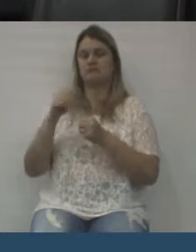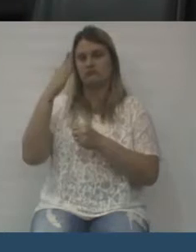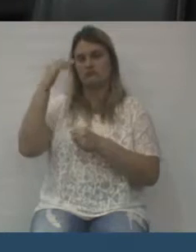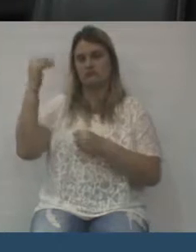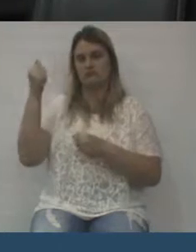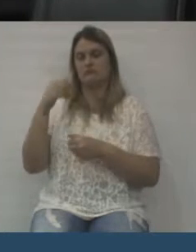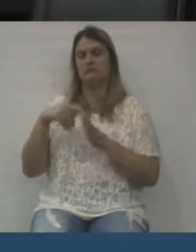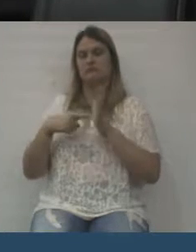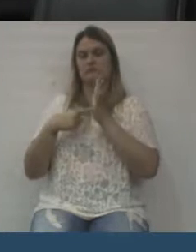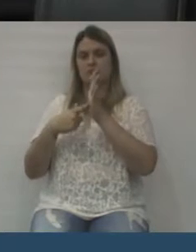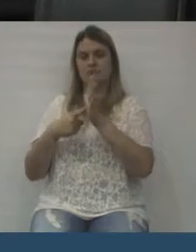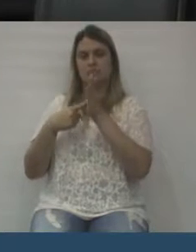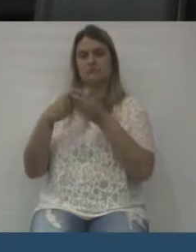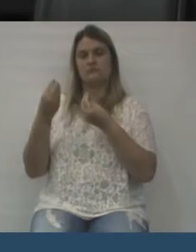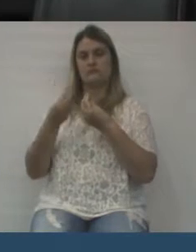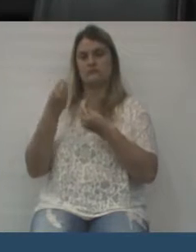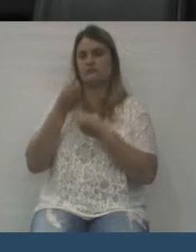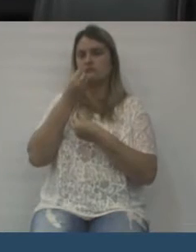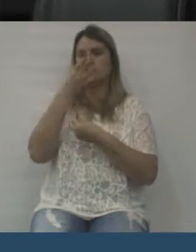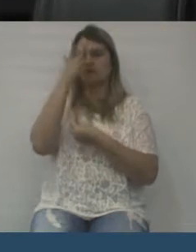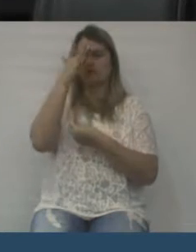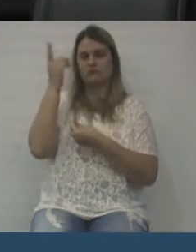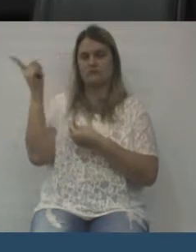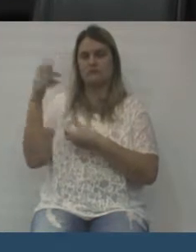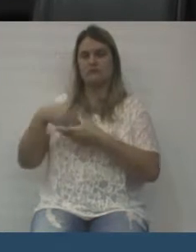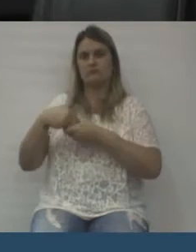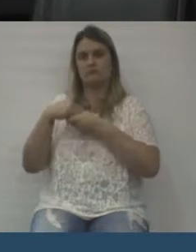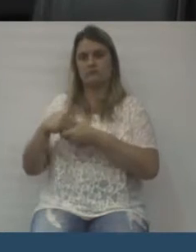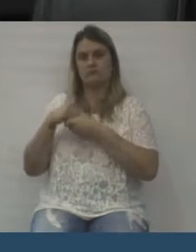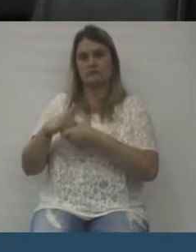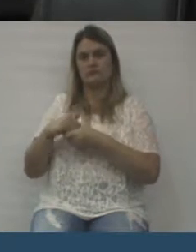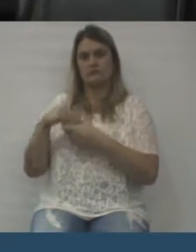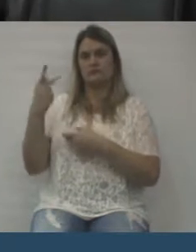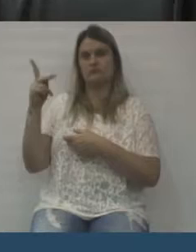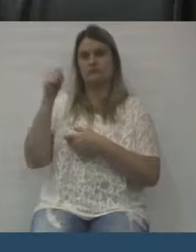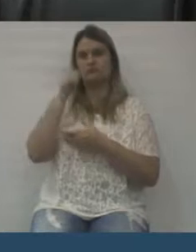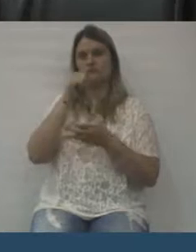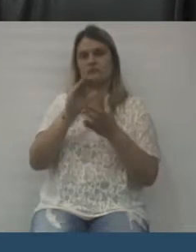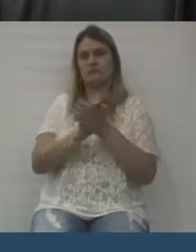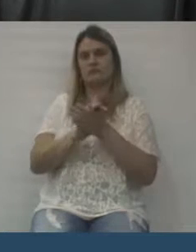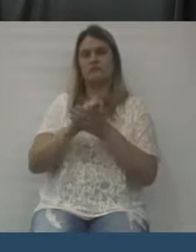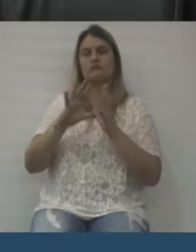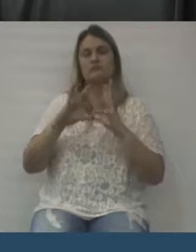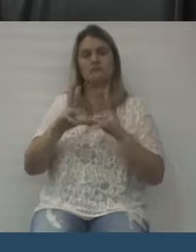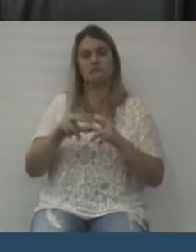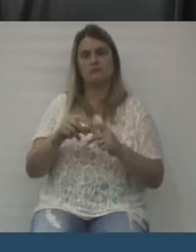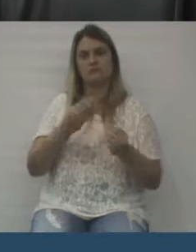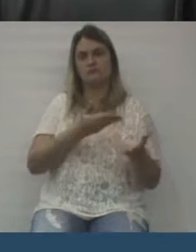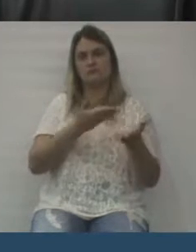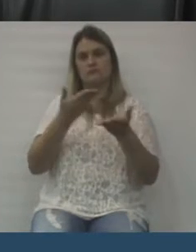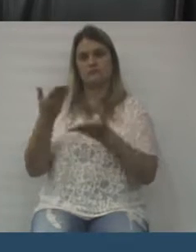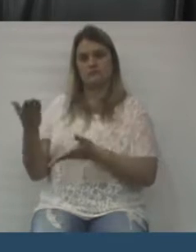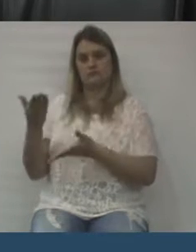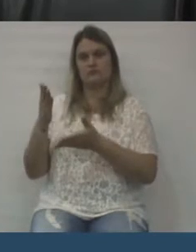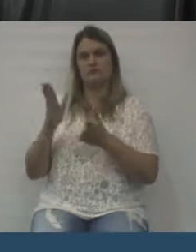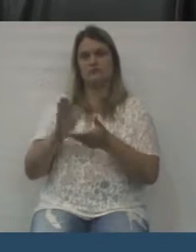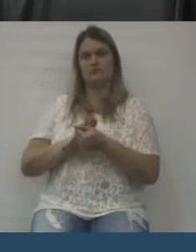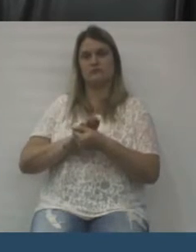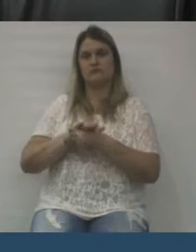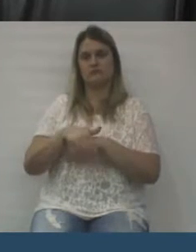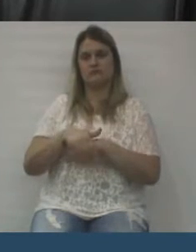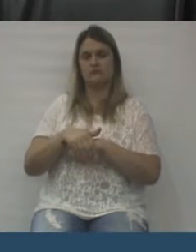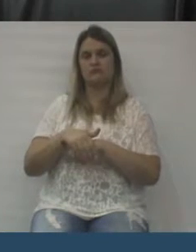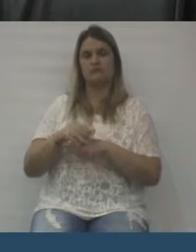dessa homenagem, isso mostra qual pessoa você é. Parabéns a você, tua esposa e a todos que vieram nessa